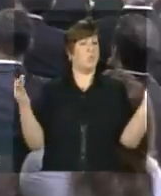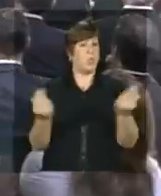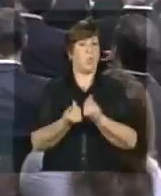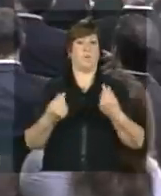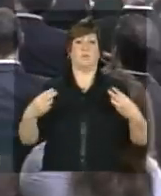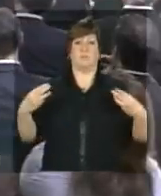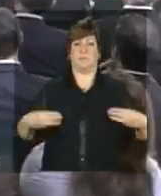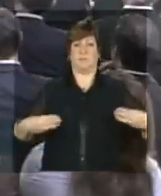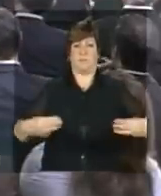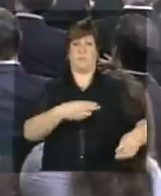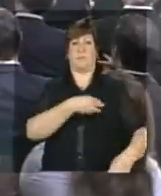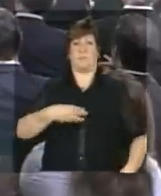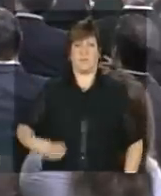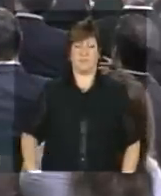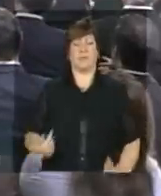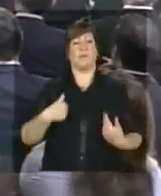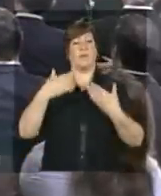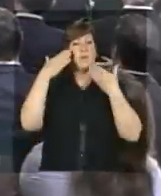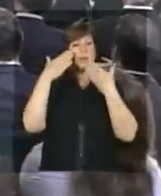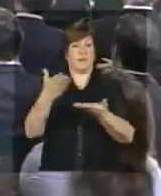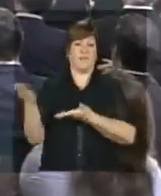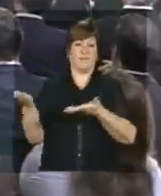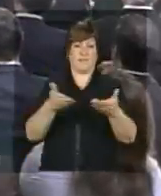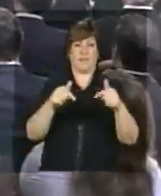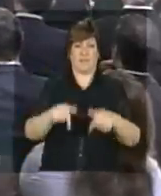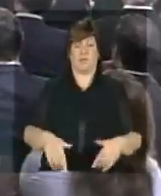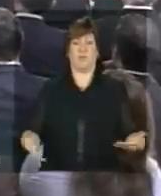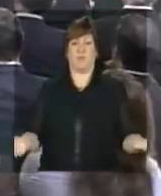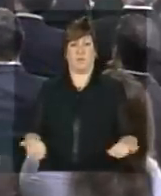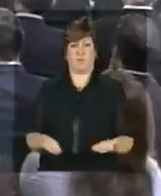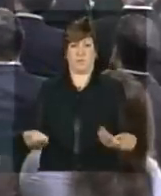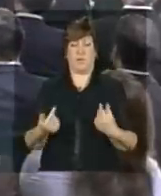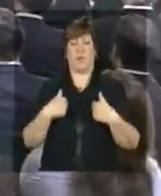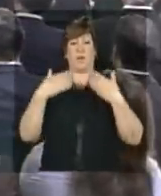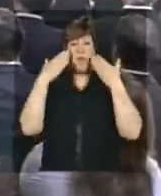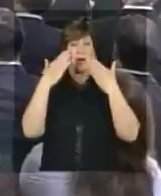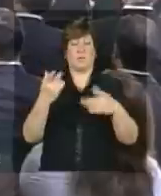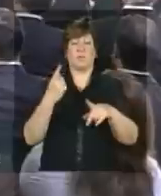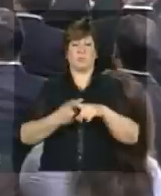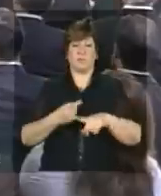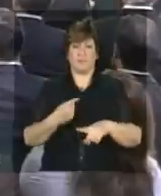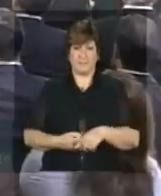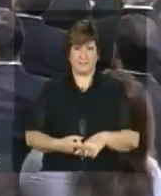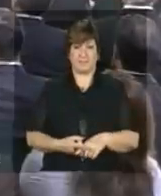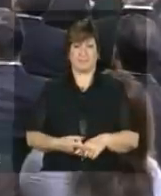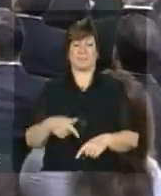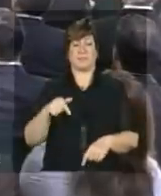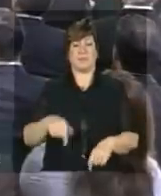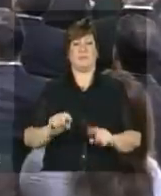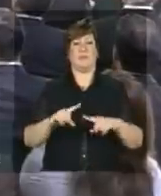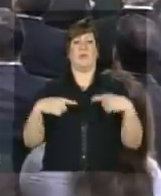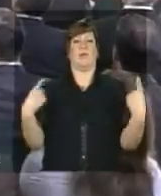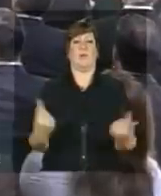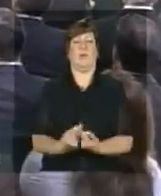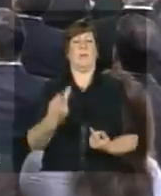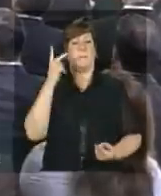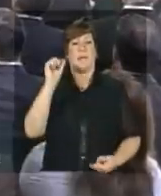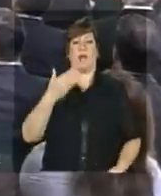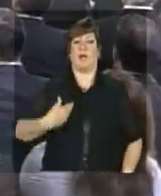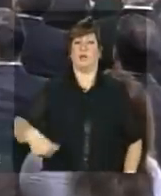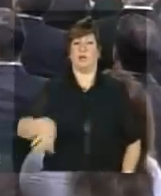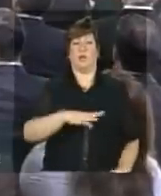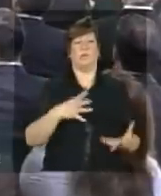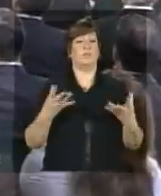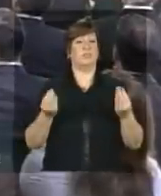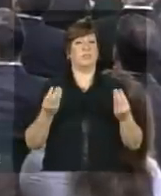eles, eu agradeço a presença nesse ato. Agradeço porque é um ato, para nós, muito